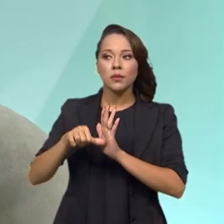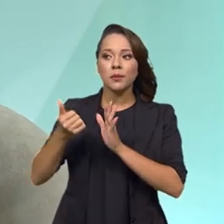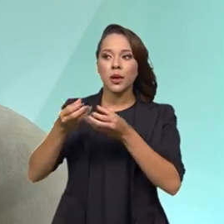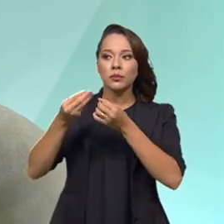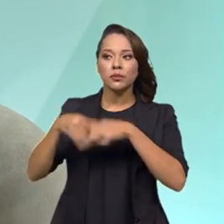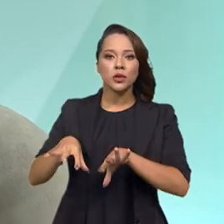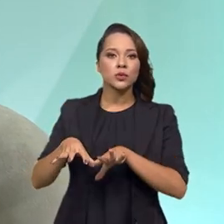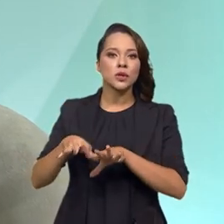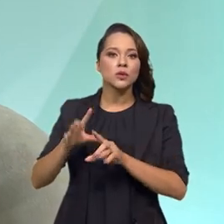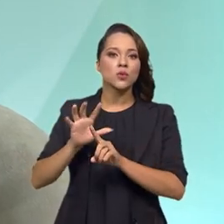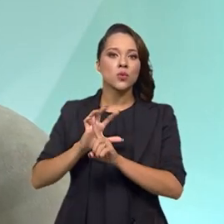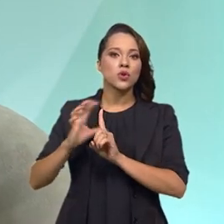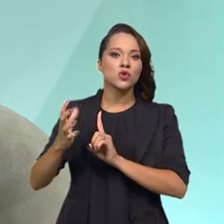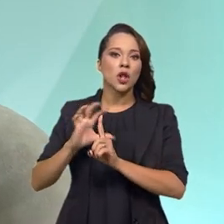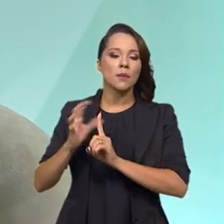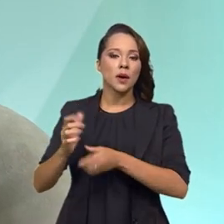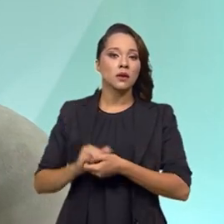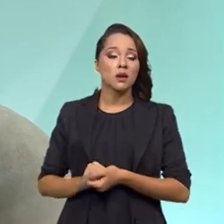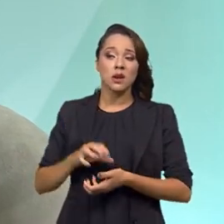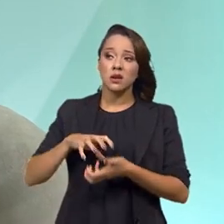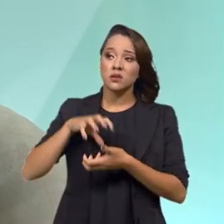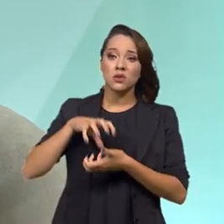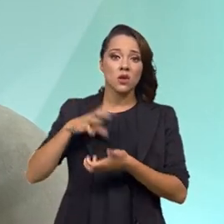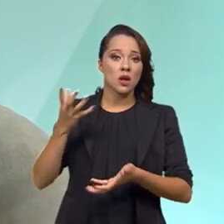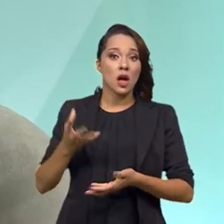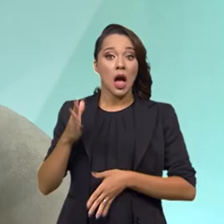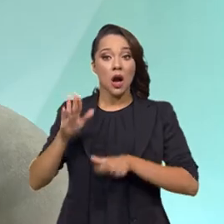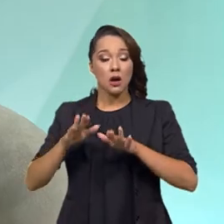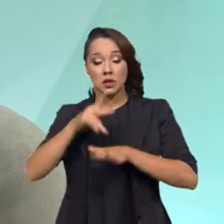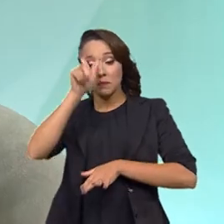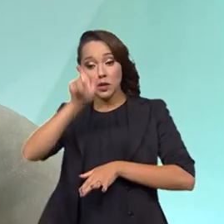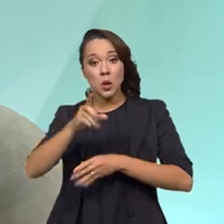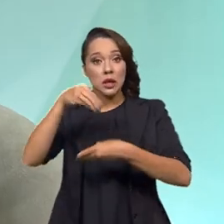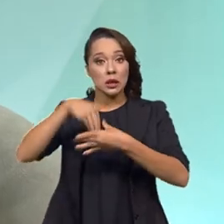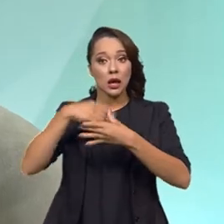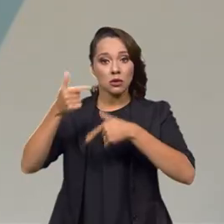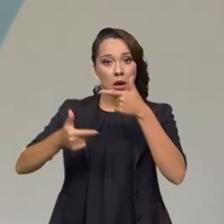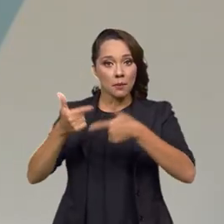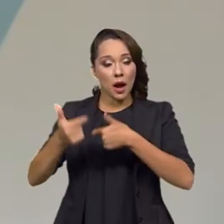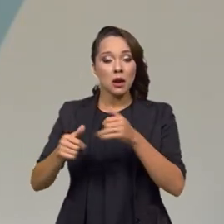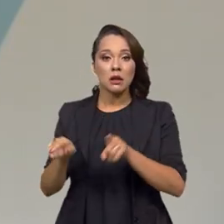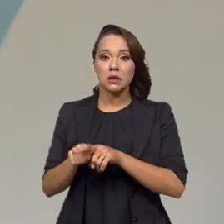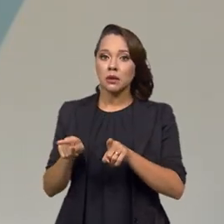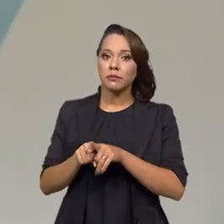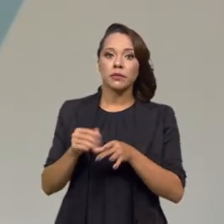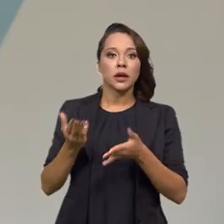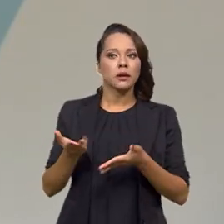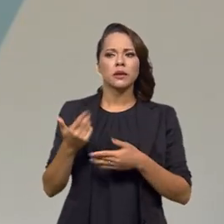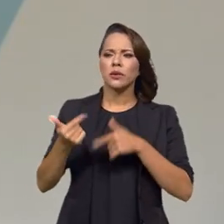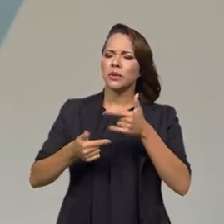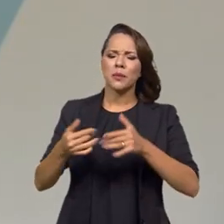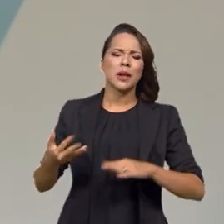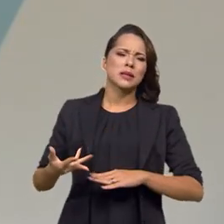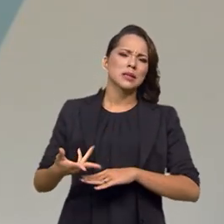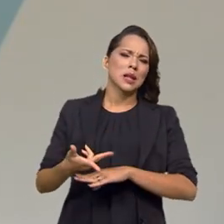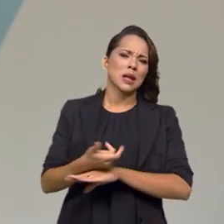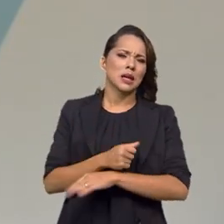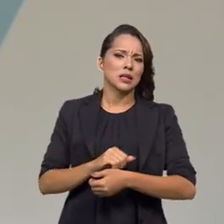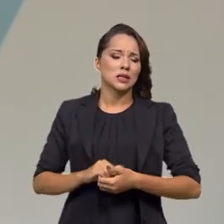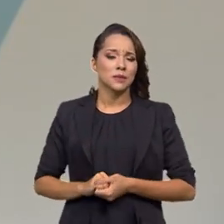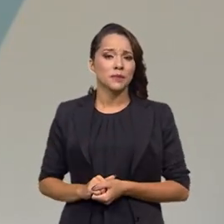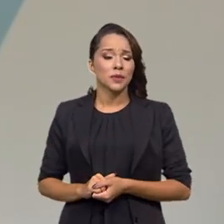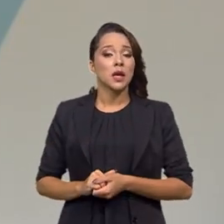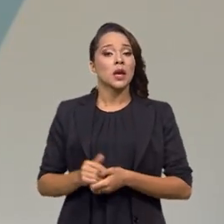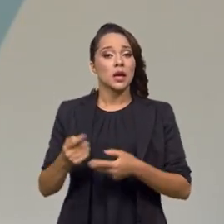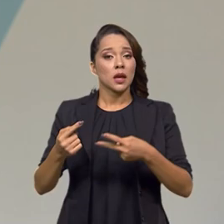no isolamento que esses idosos estavam, com os trabalhadores que lá prestam excelentes serviços. E o